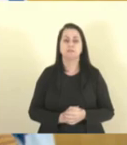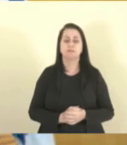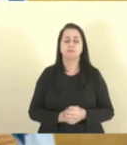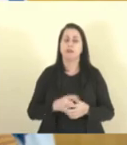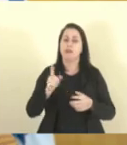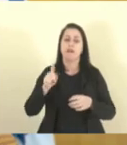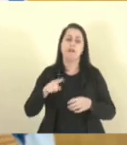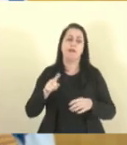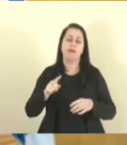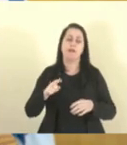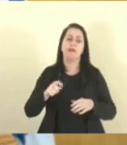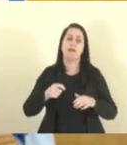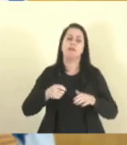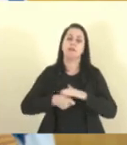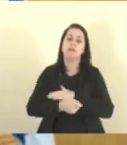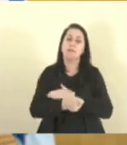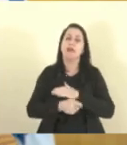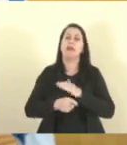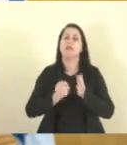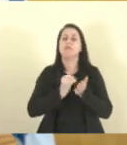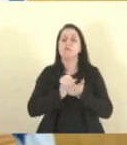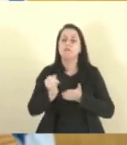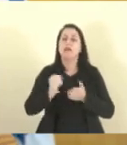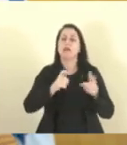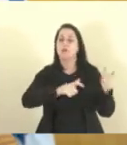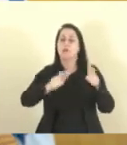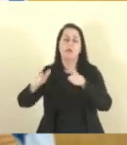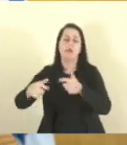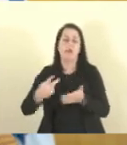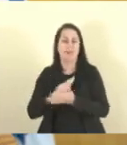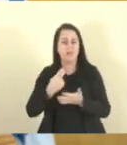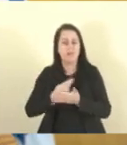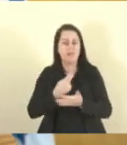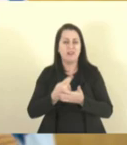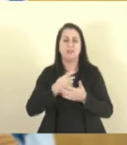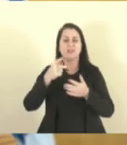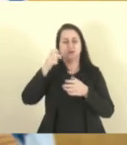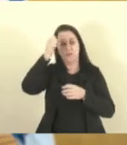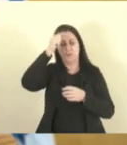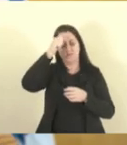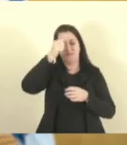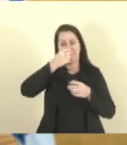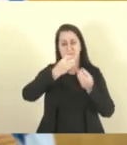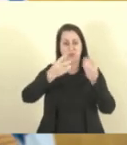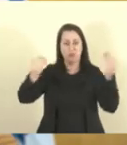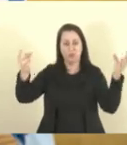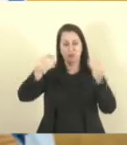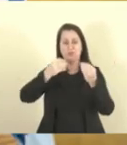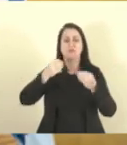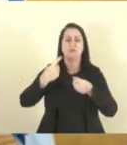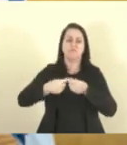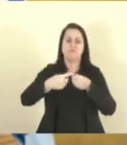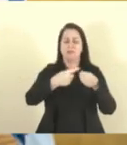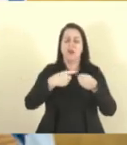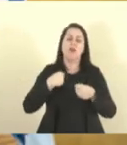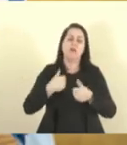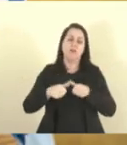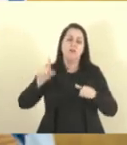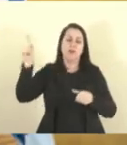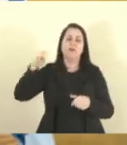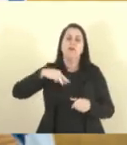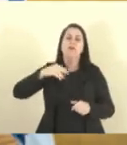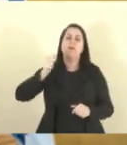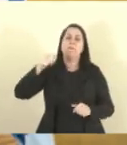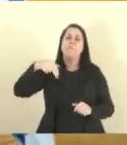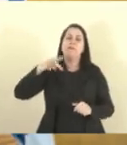investimentos em loteamentos irregulares diversos municípios desse Estado. Eu estava agora em Mantemópolis fazendo um